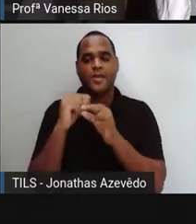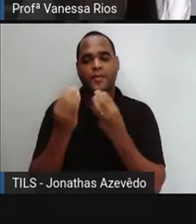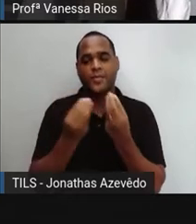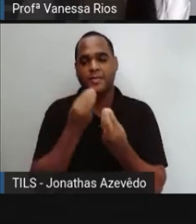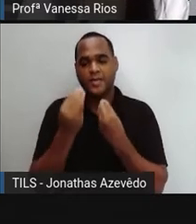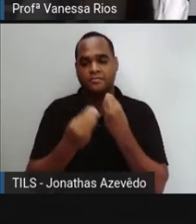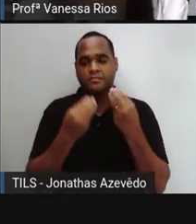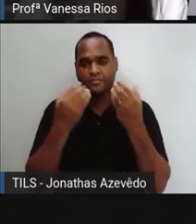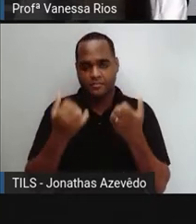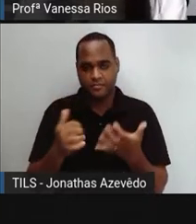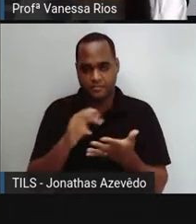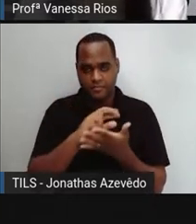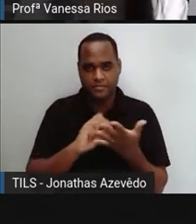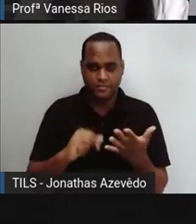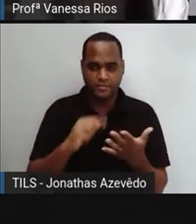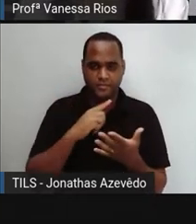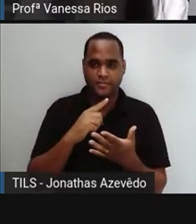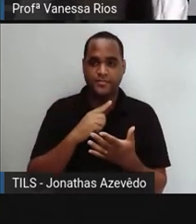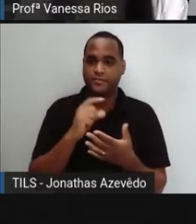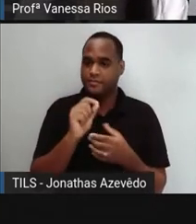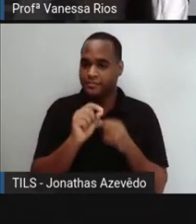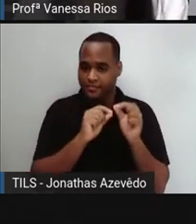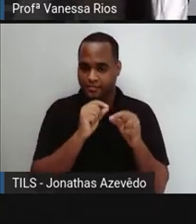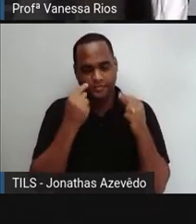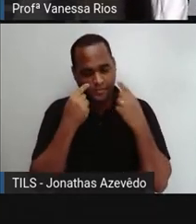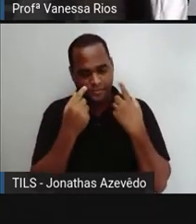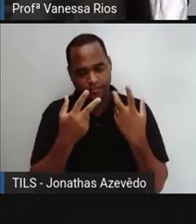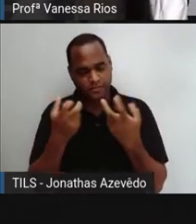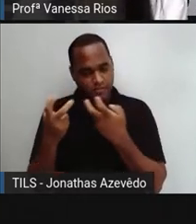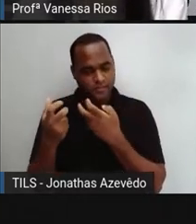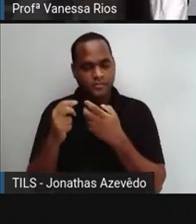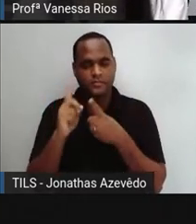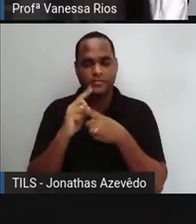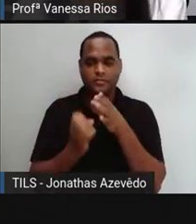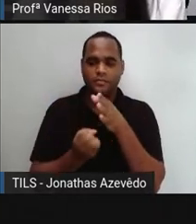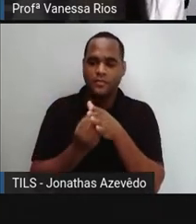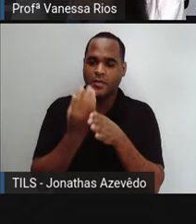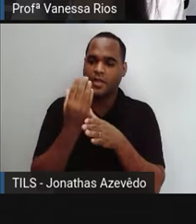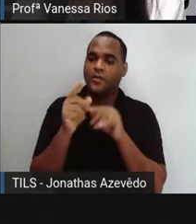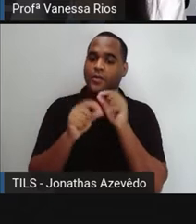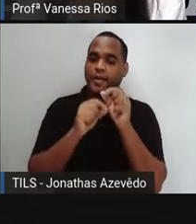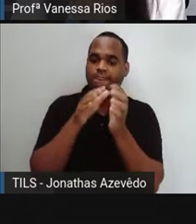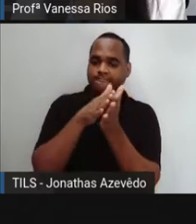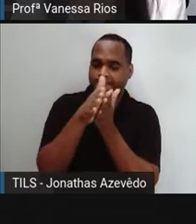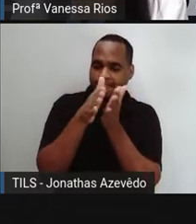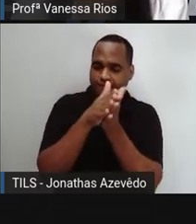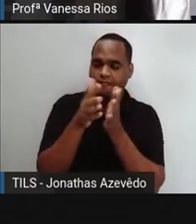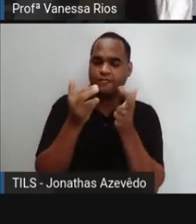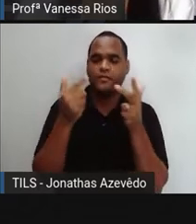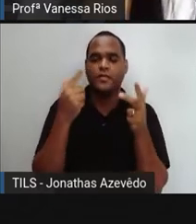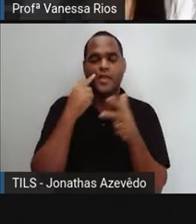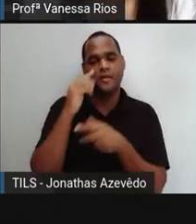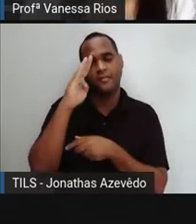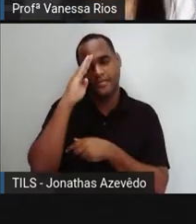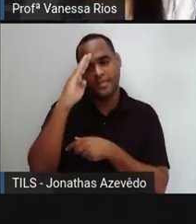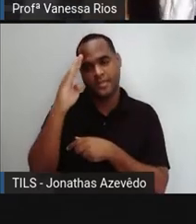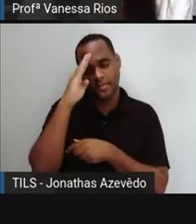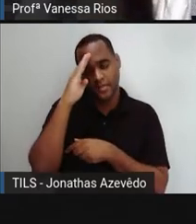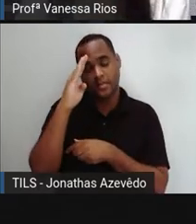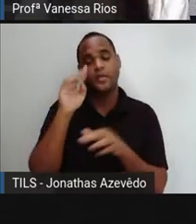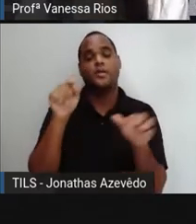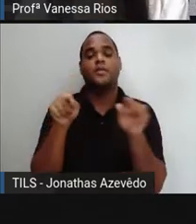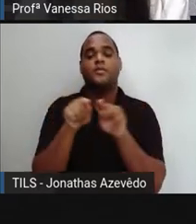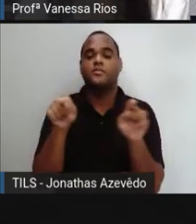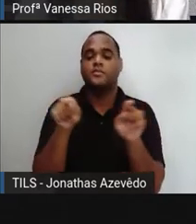uma fotografia, a gente pode observar aquilo de informação que está aparecendo de forma direta, mas